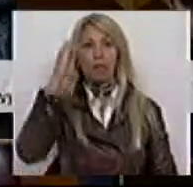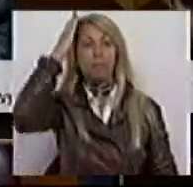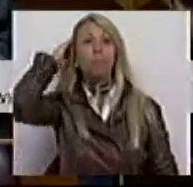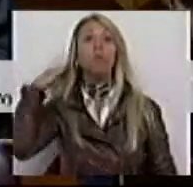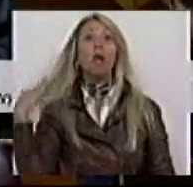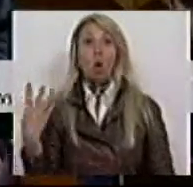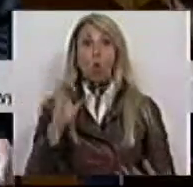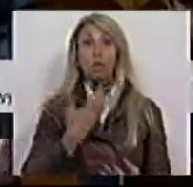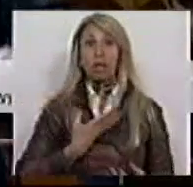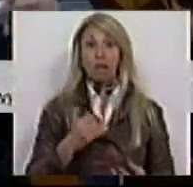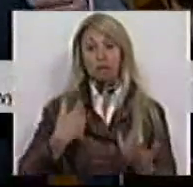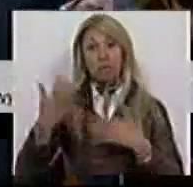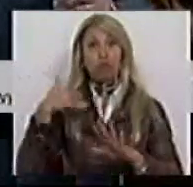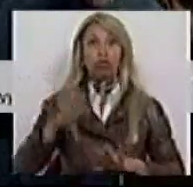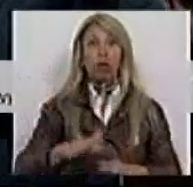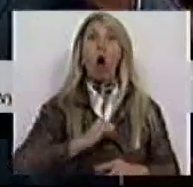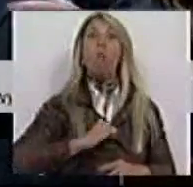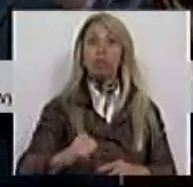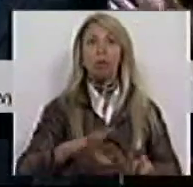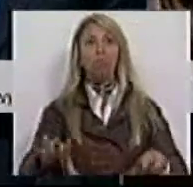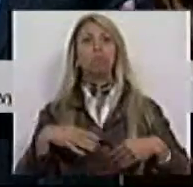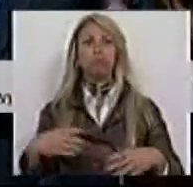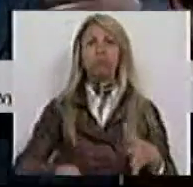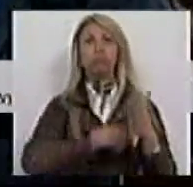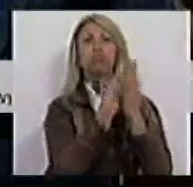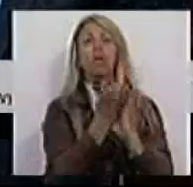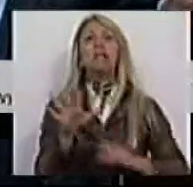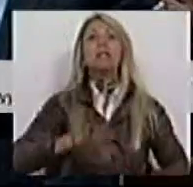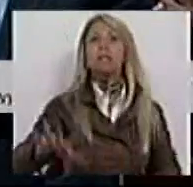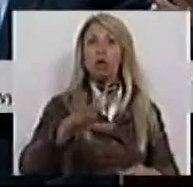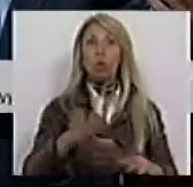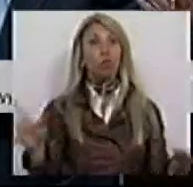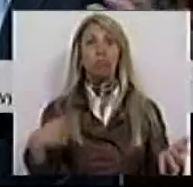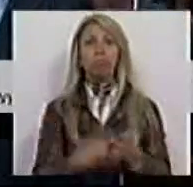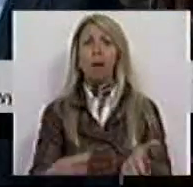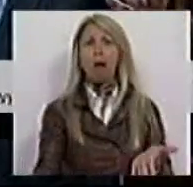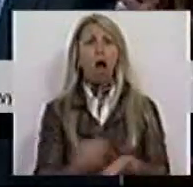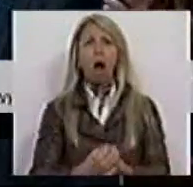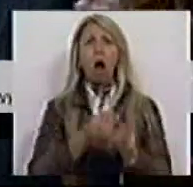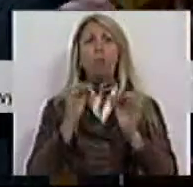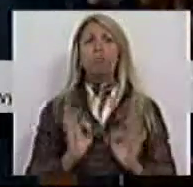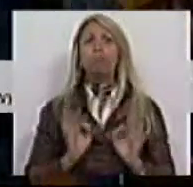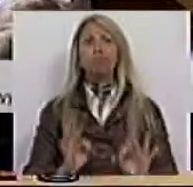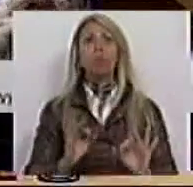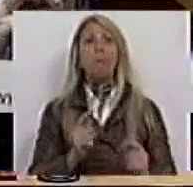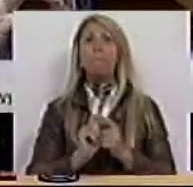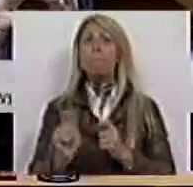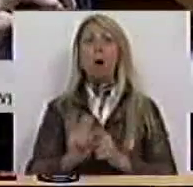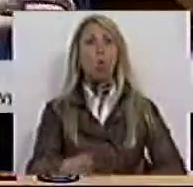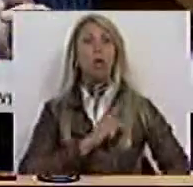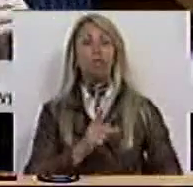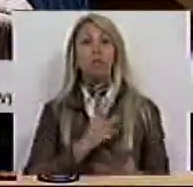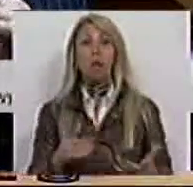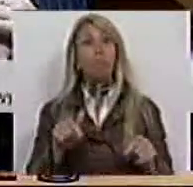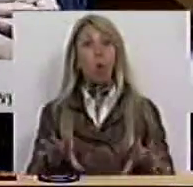admitia na oposição um conjunto de situações em que havia isenção total de pagamento de propinas, mas hoje não admite.